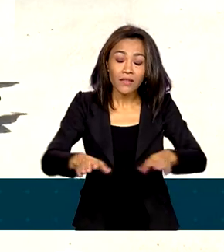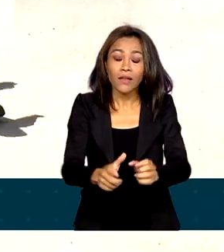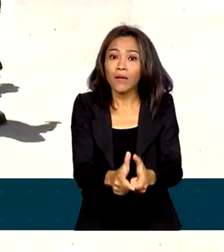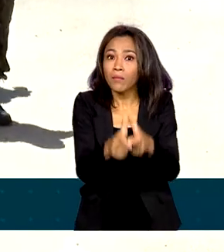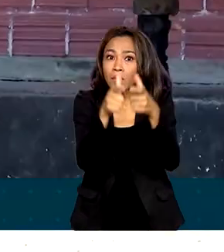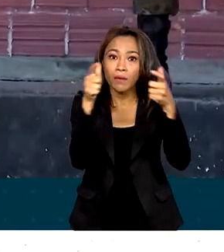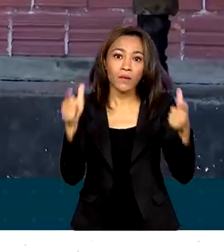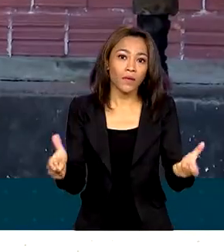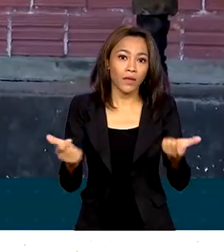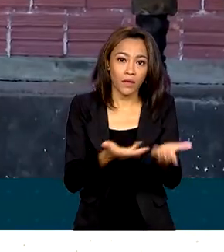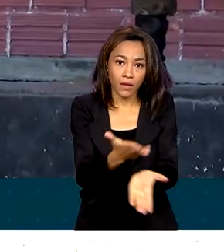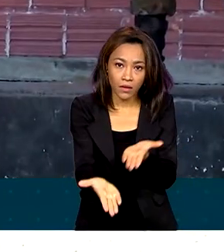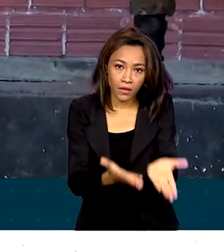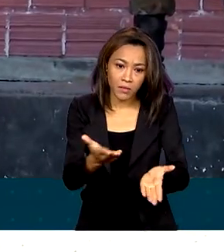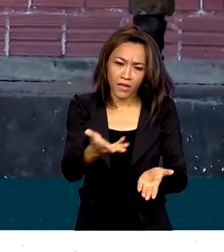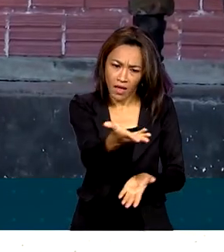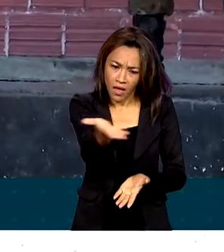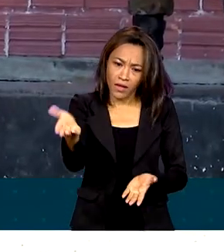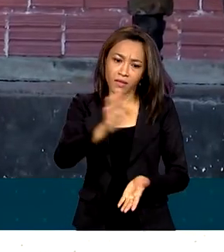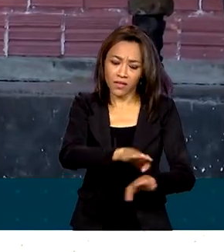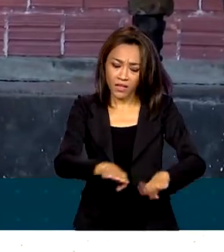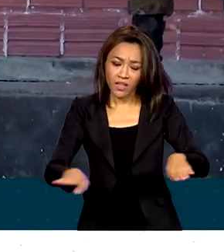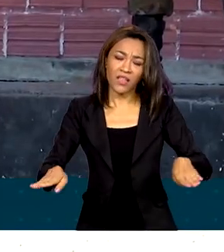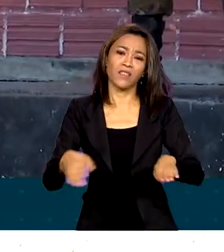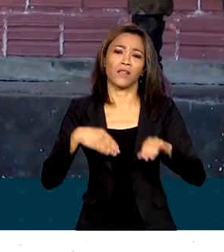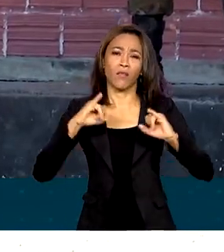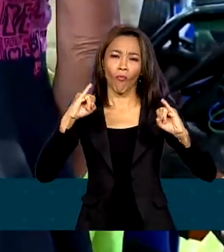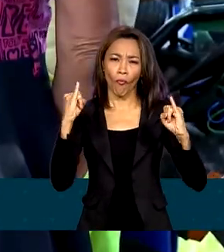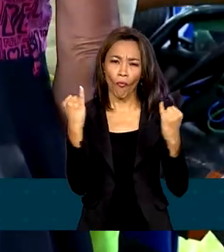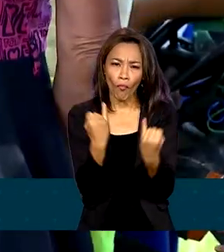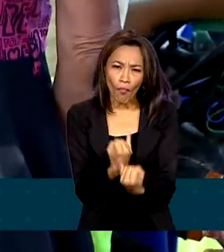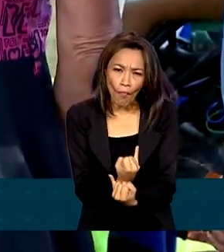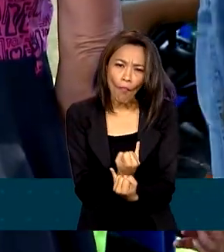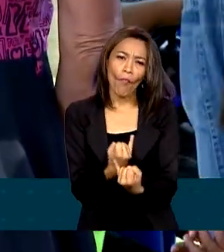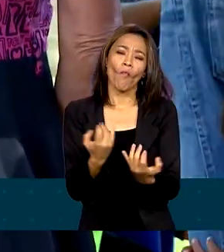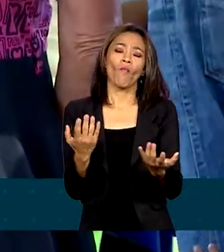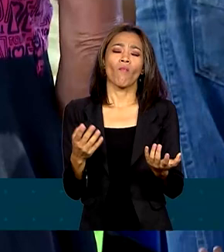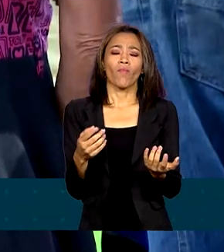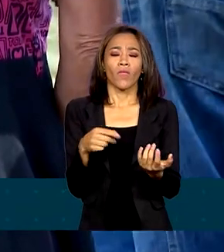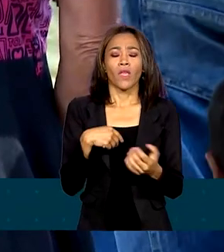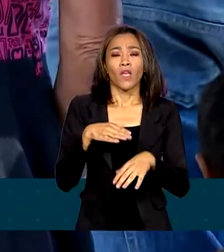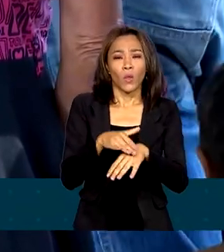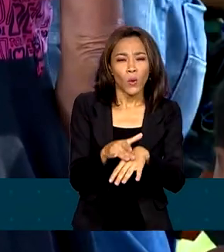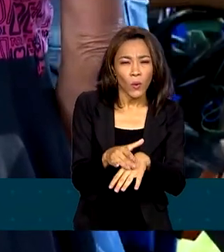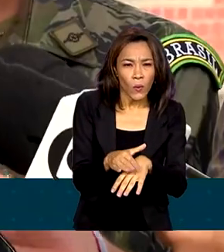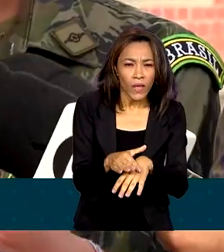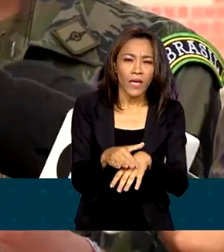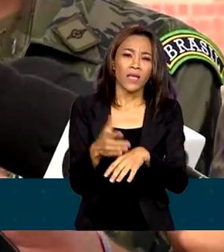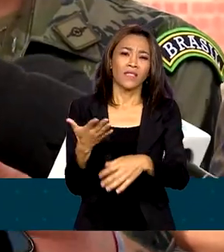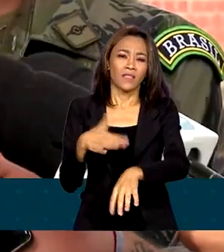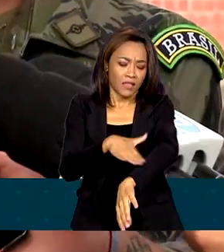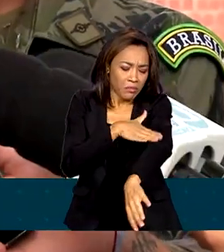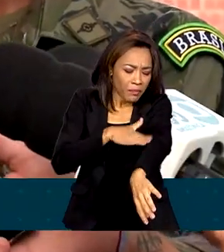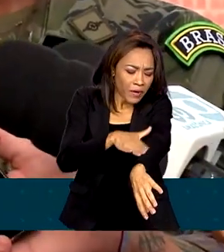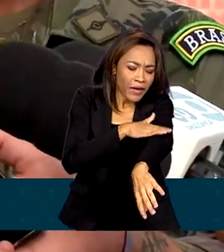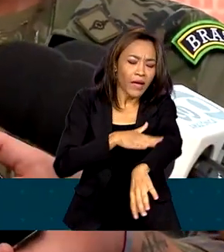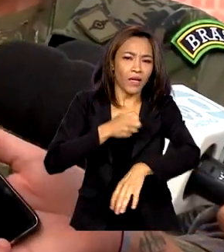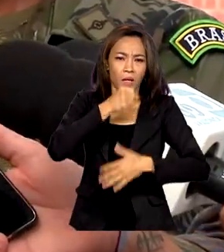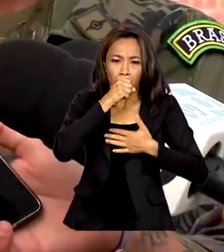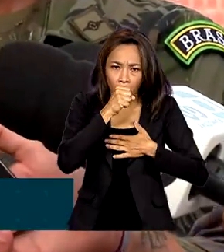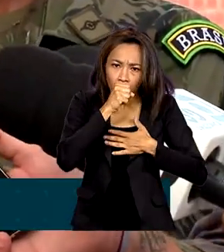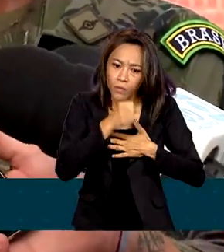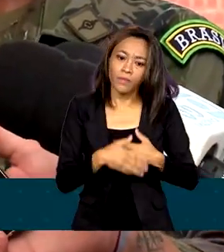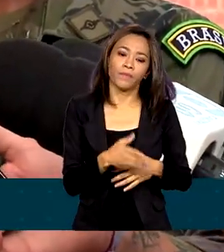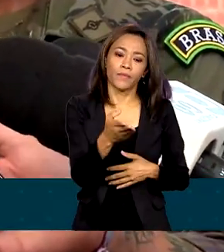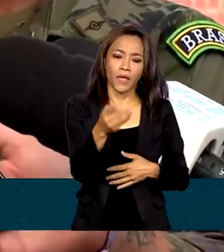atendimentos. Muitas chegam com casos de desnutrição, pneumonia e doenças de pele. A gente notou que eram